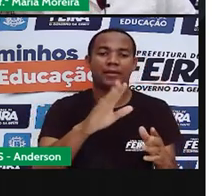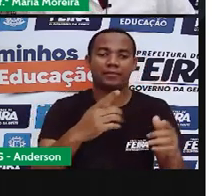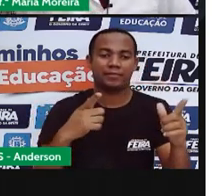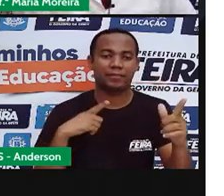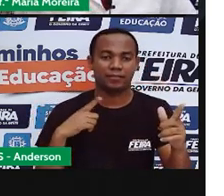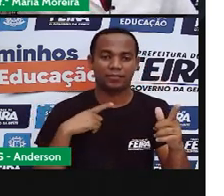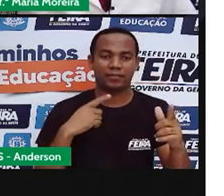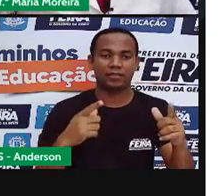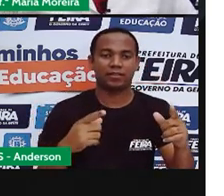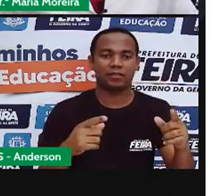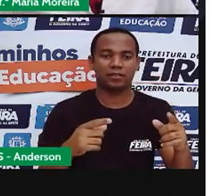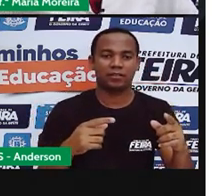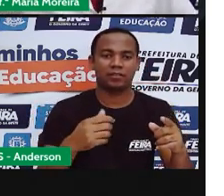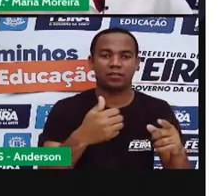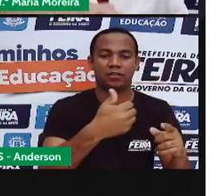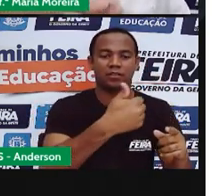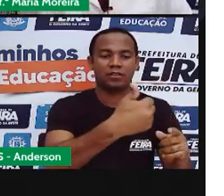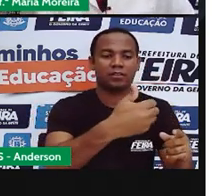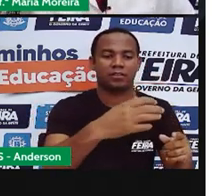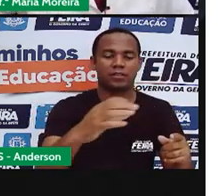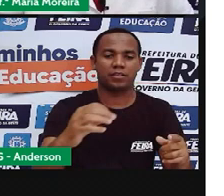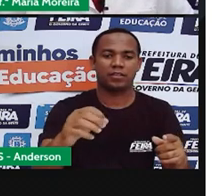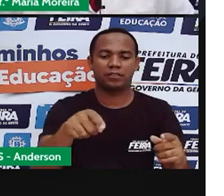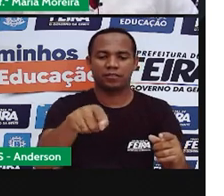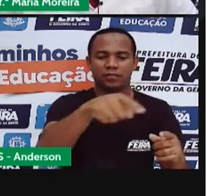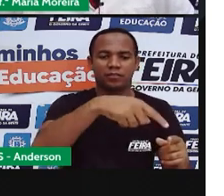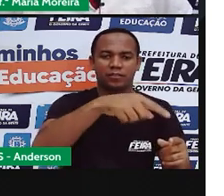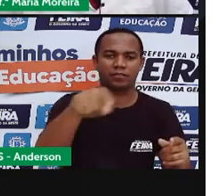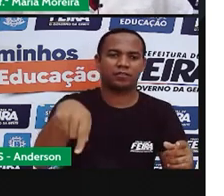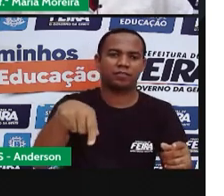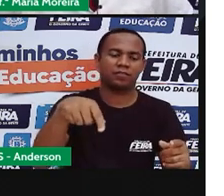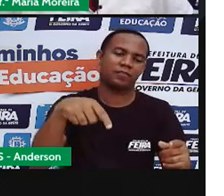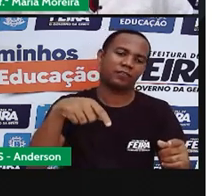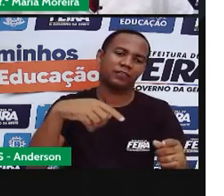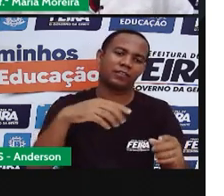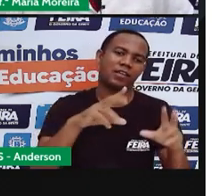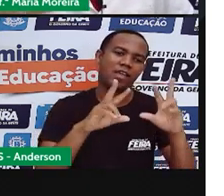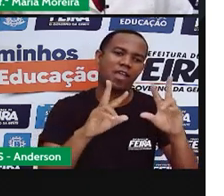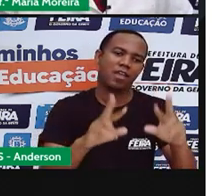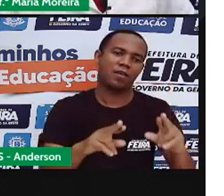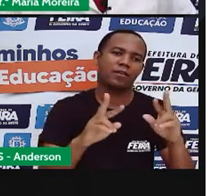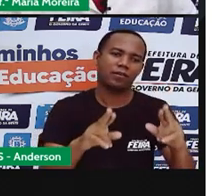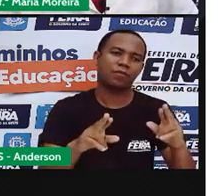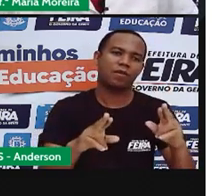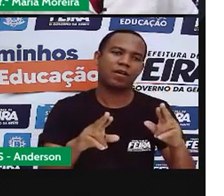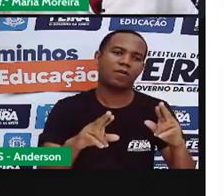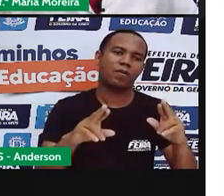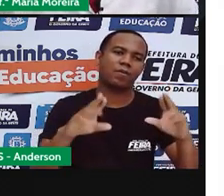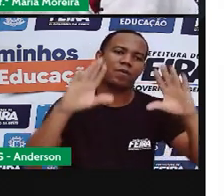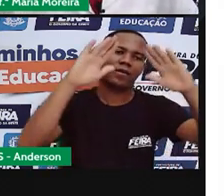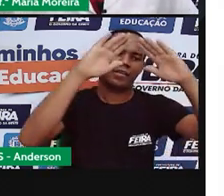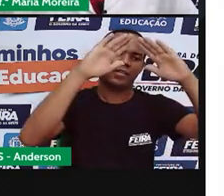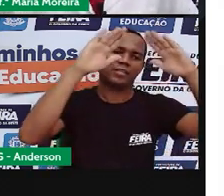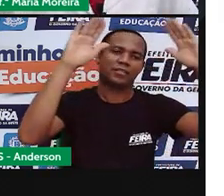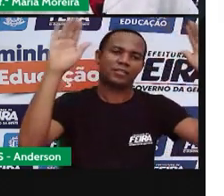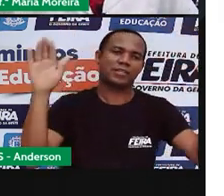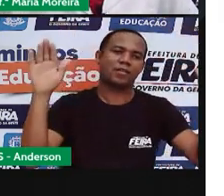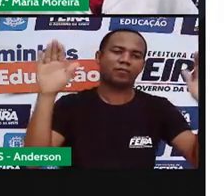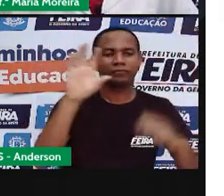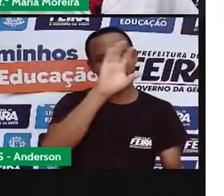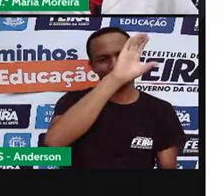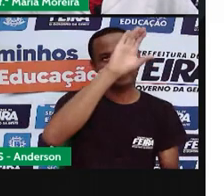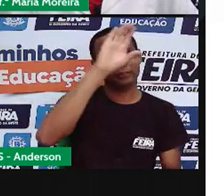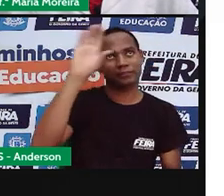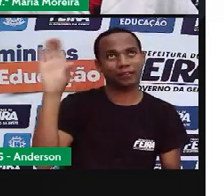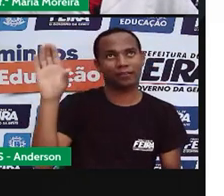esse número 10 é o céu. Aí você faz um semicírculo, né, que a metade de uma bola escreve céu. Bom, é,